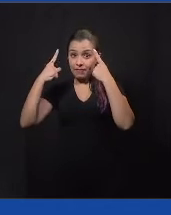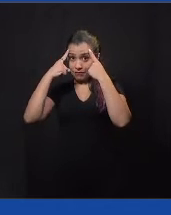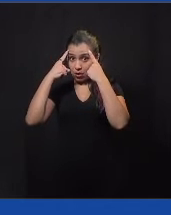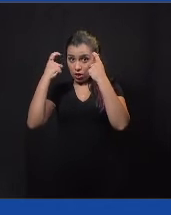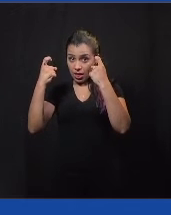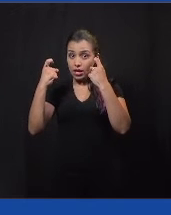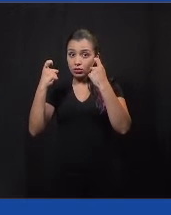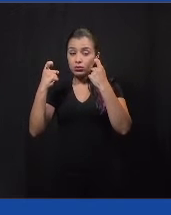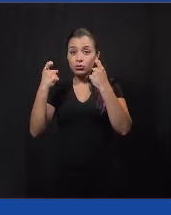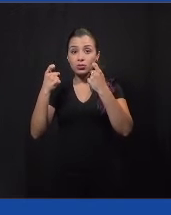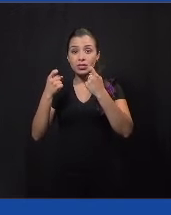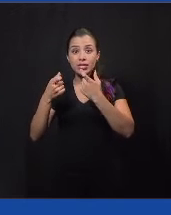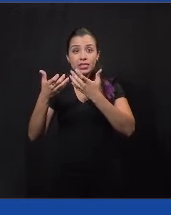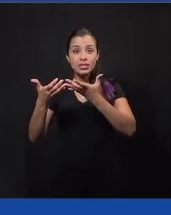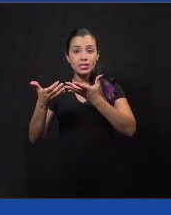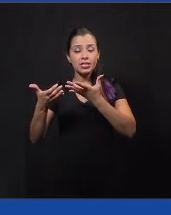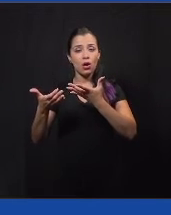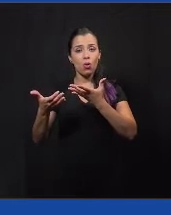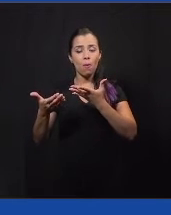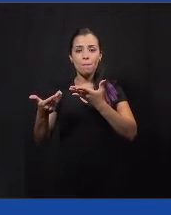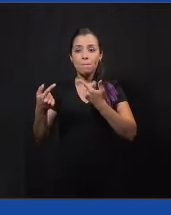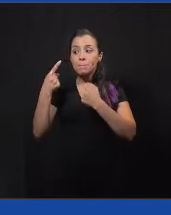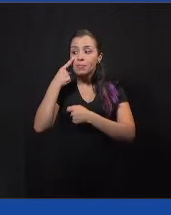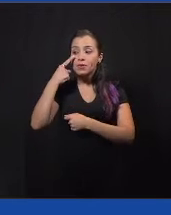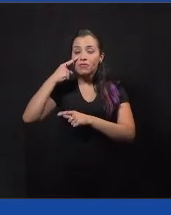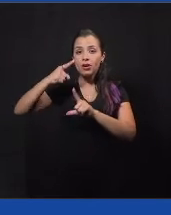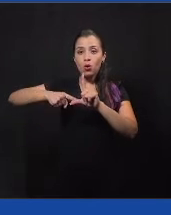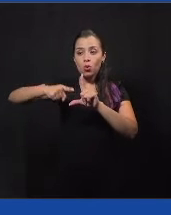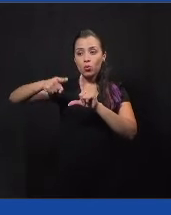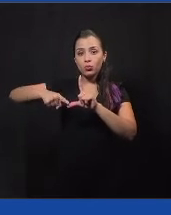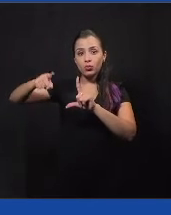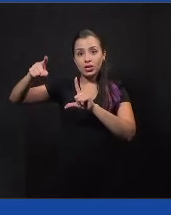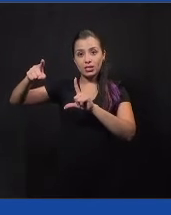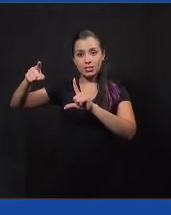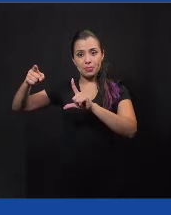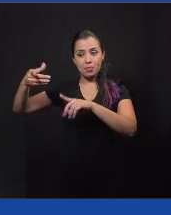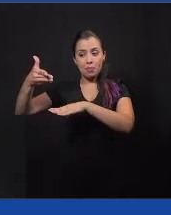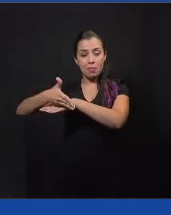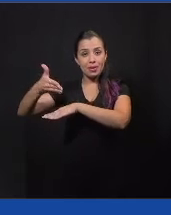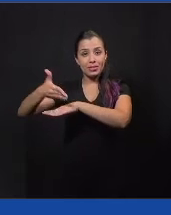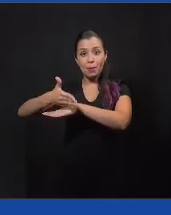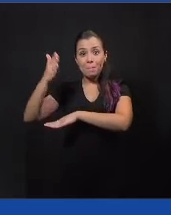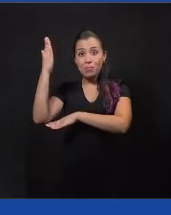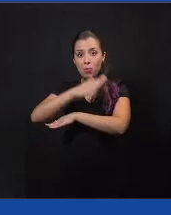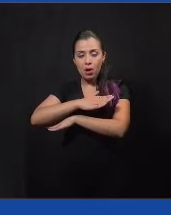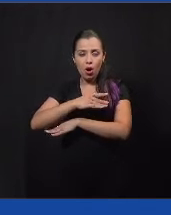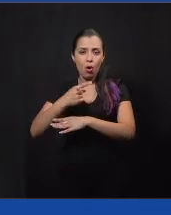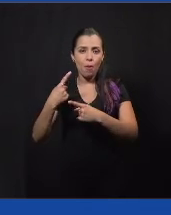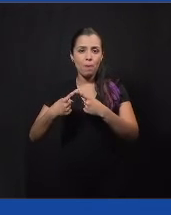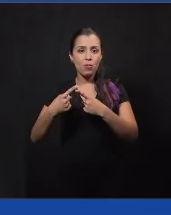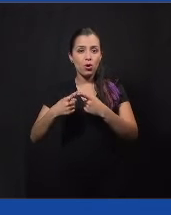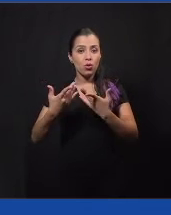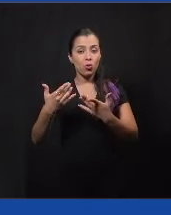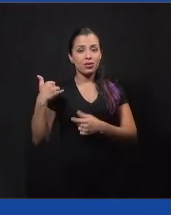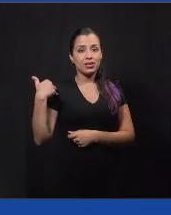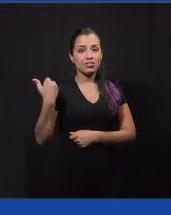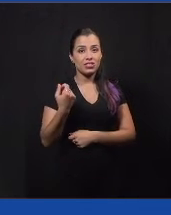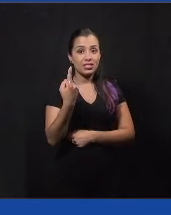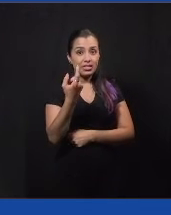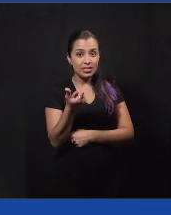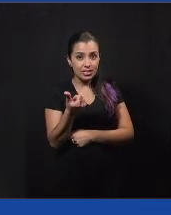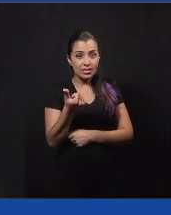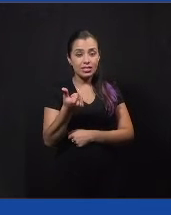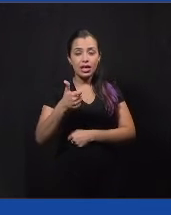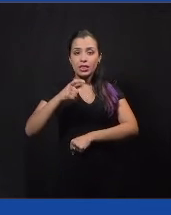e que, então, os índices de participação formal eram altos já, as pessoas já, assim que completam 16 anos, elas tiram o título de